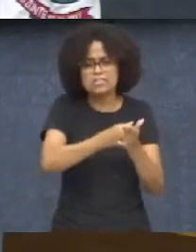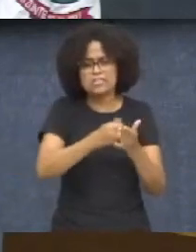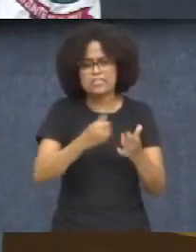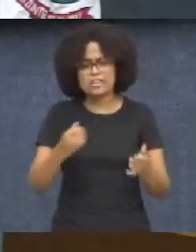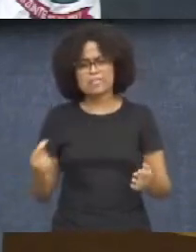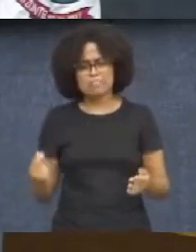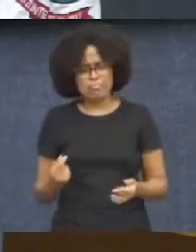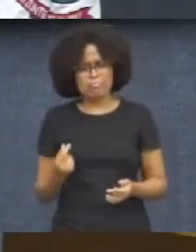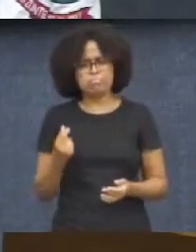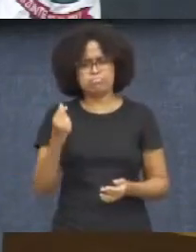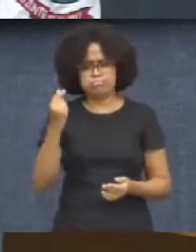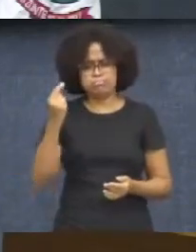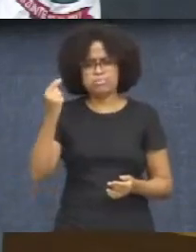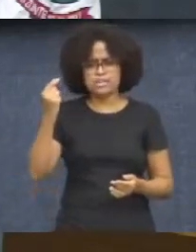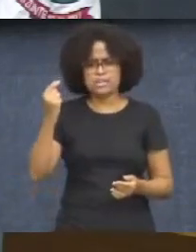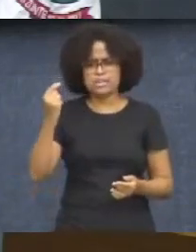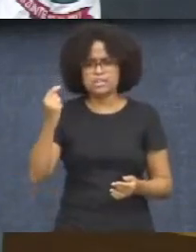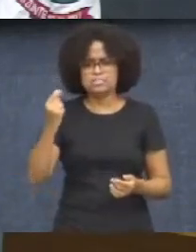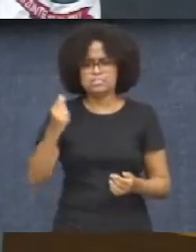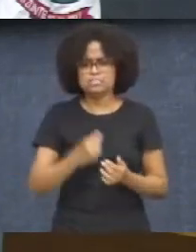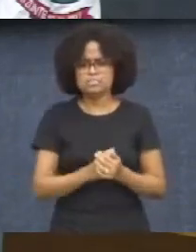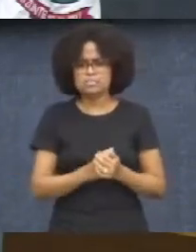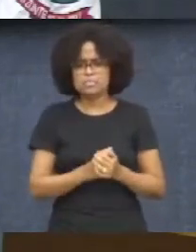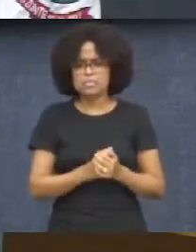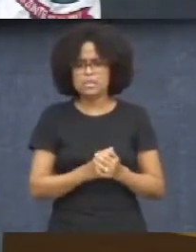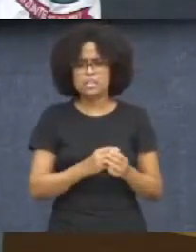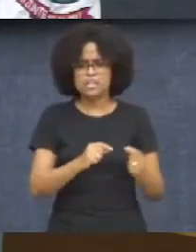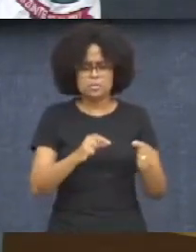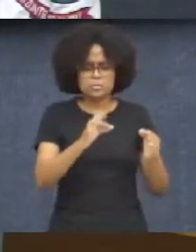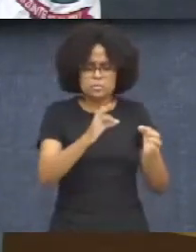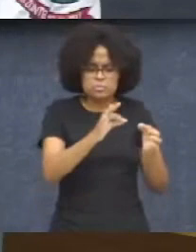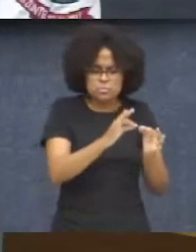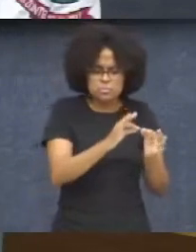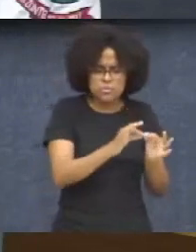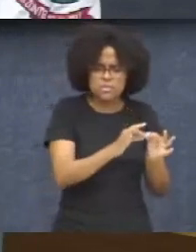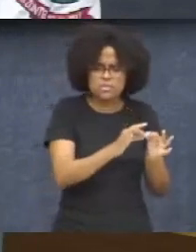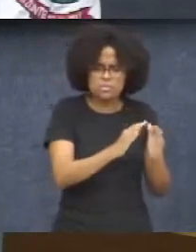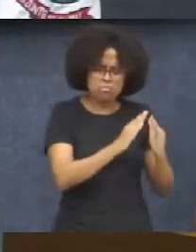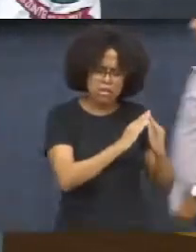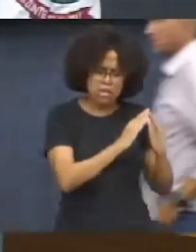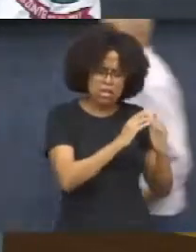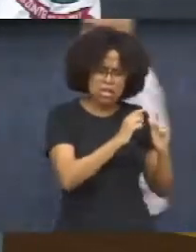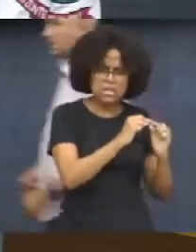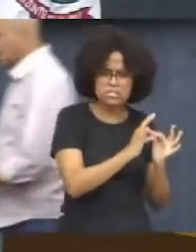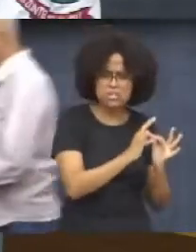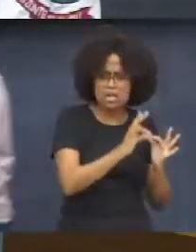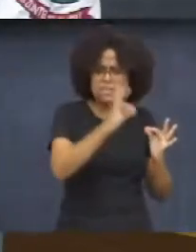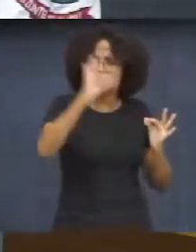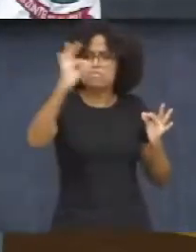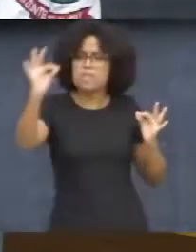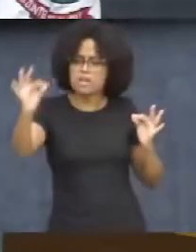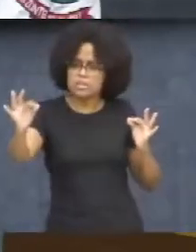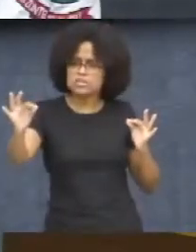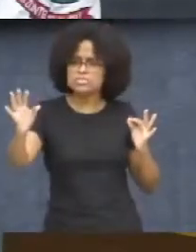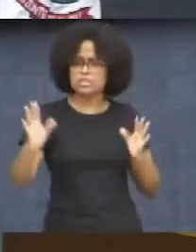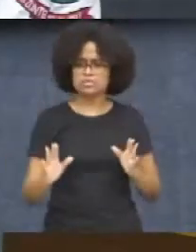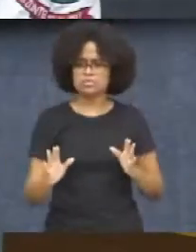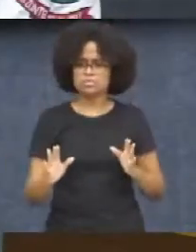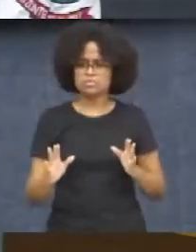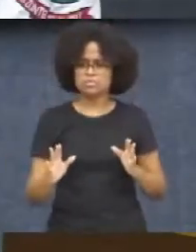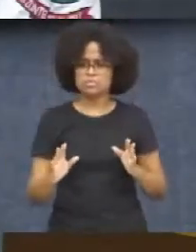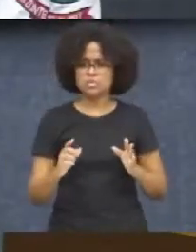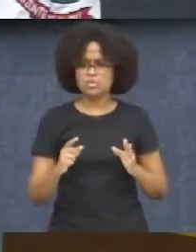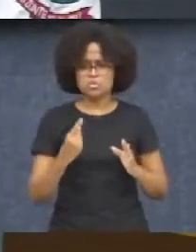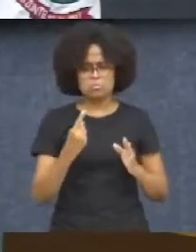automaticamente passa a ter uma tendência de querer uma linha que saia da porta da casa dela para a porta do destino. Então, enquanto a gente